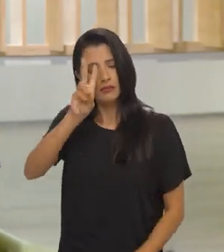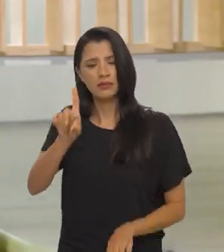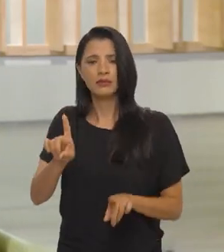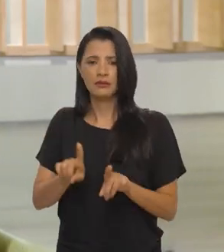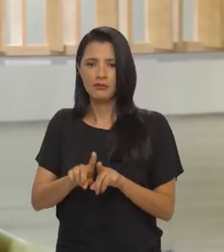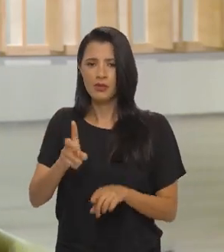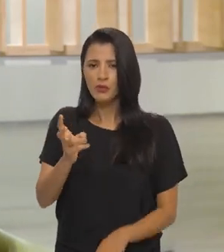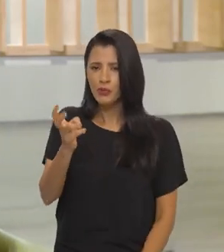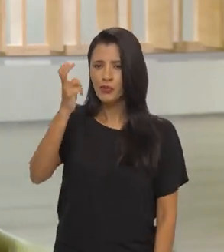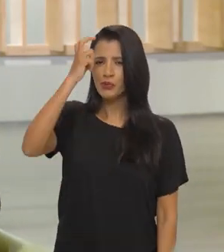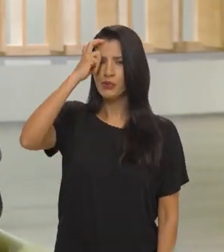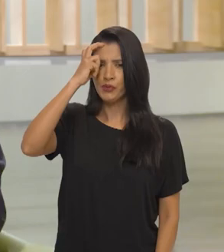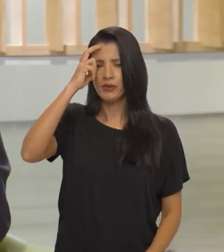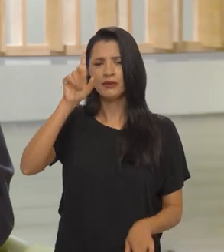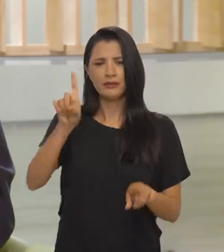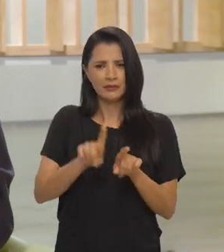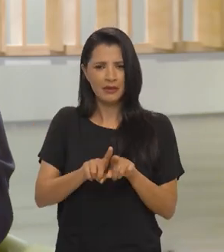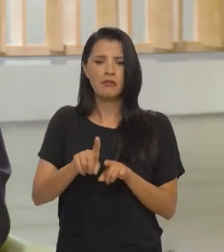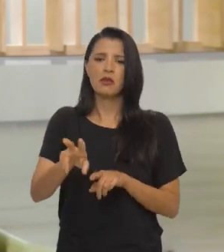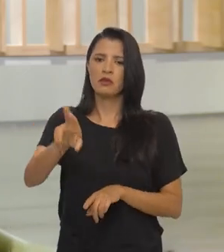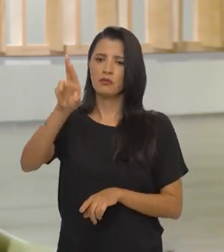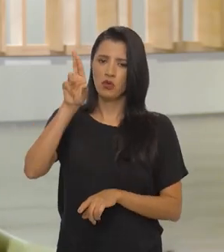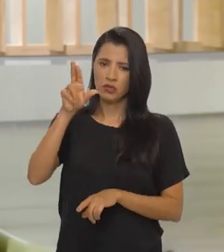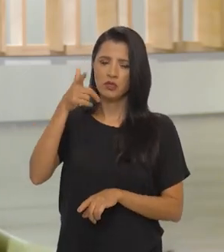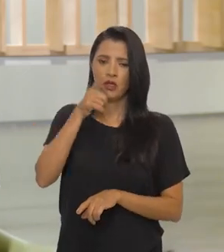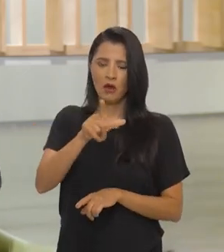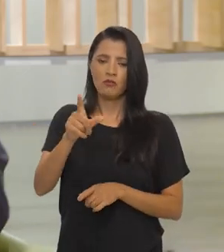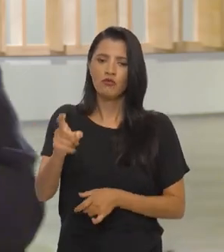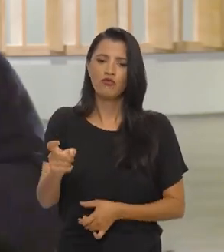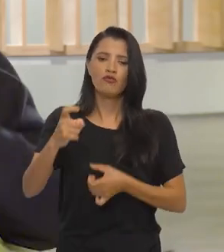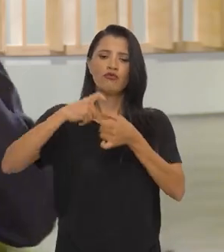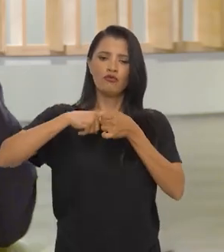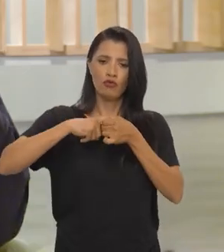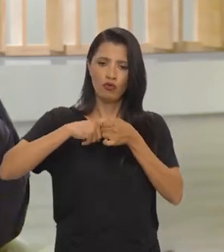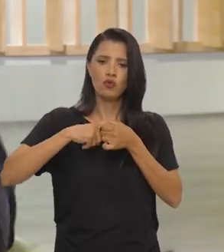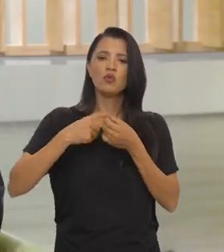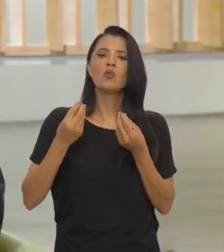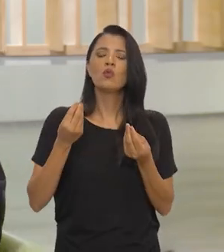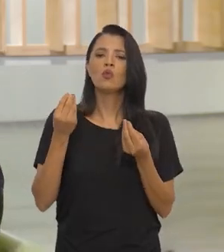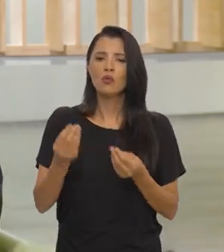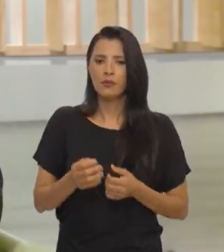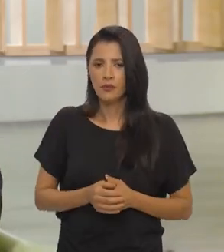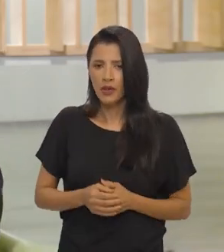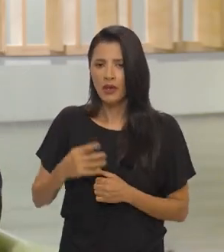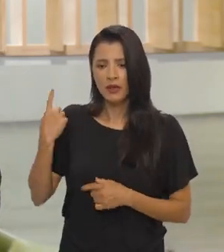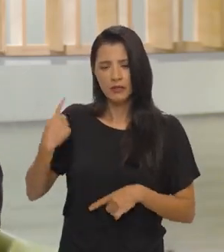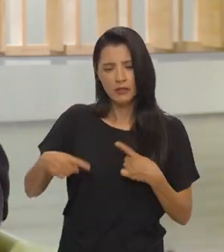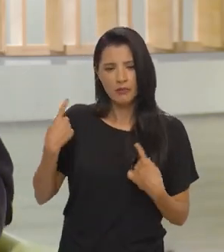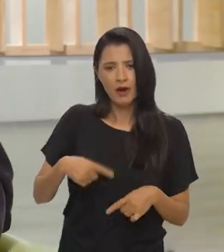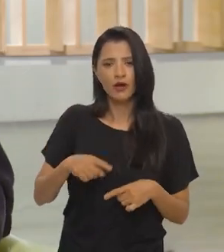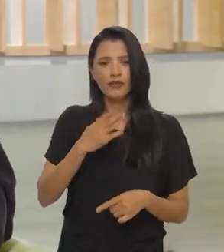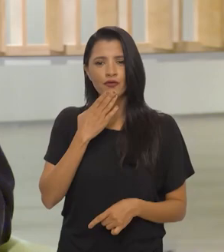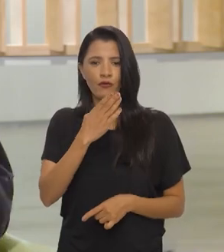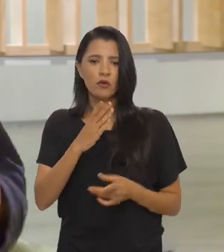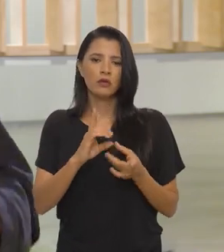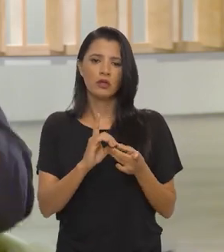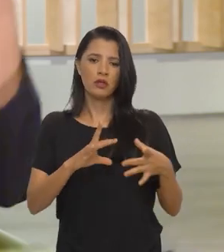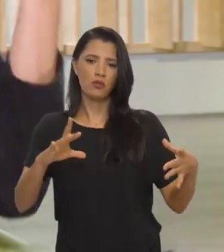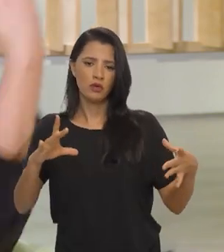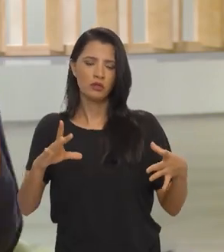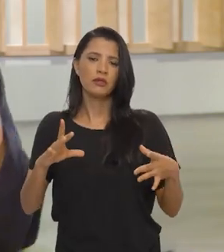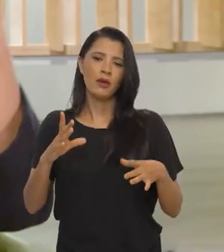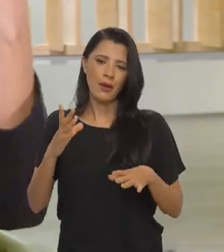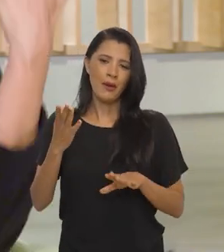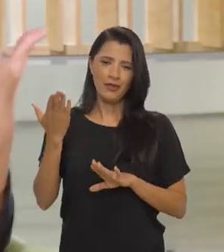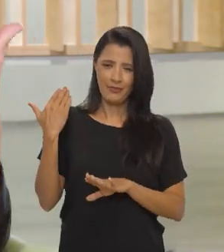lembrar que a cultura também foi responsável por reposicionar o debate de democracia,